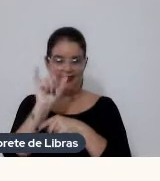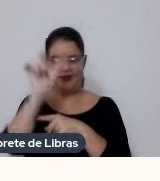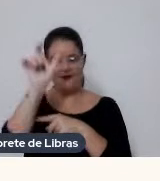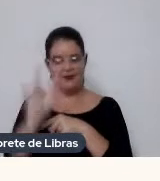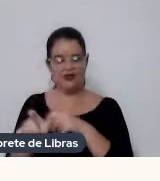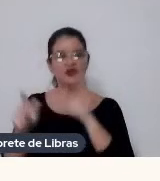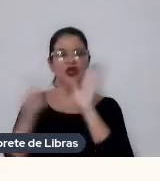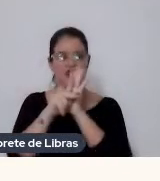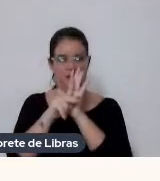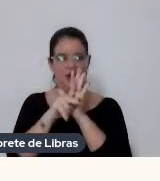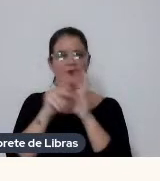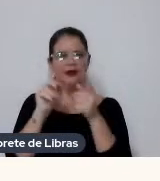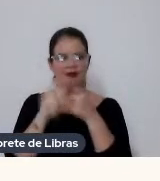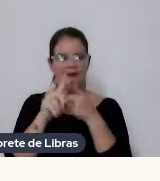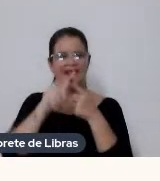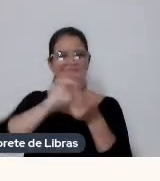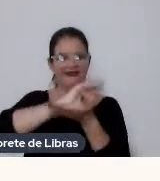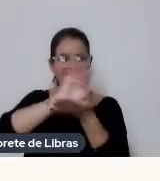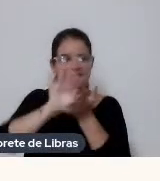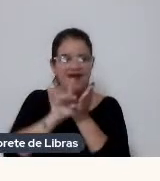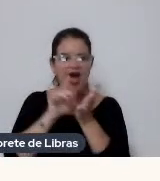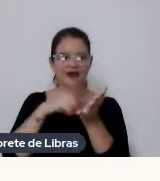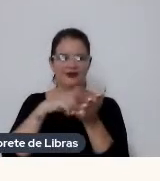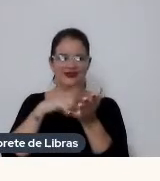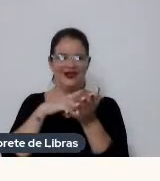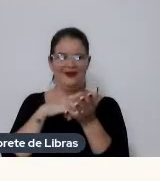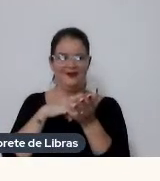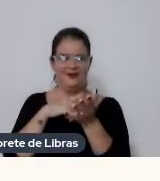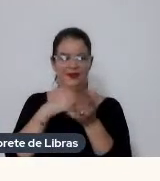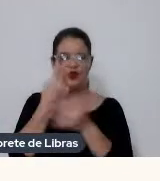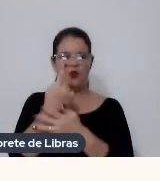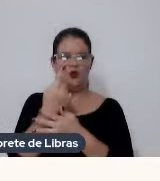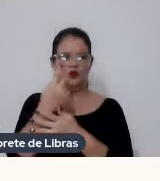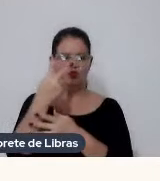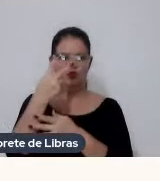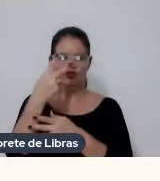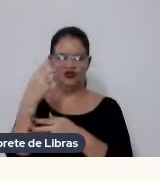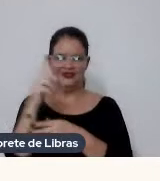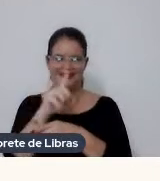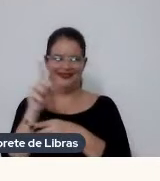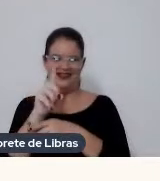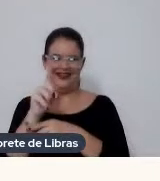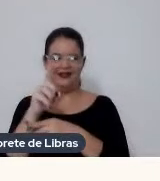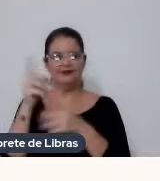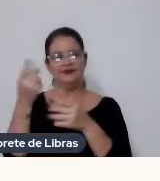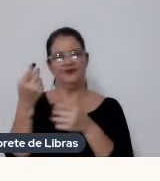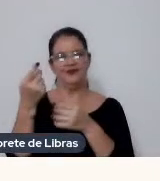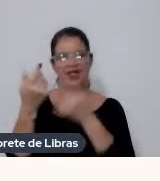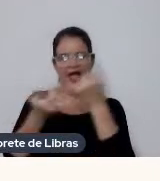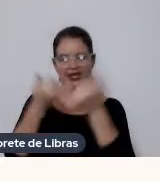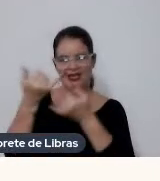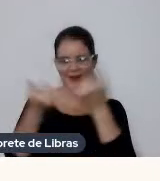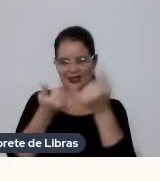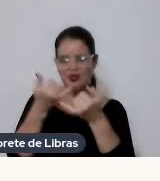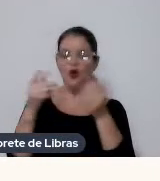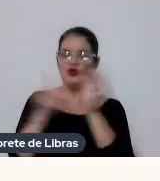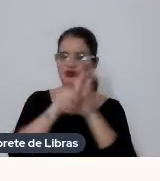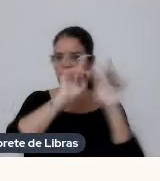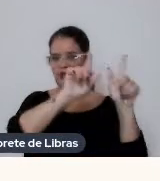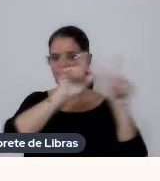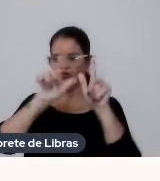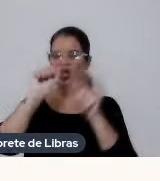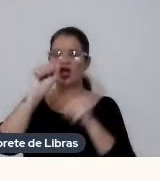Mas tem partes Em 2D Animação tabletop Com os próprios quadrinhos Do Angeli